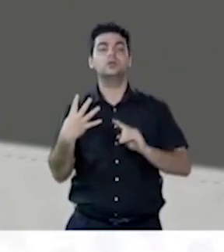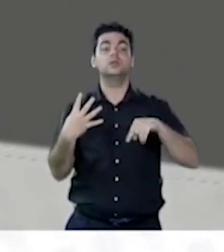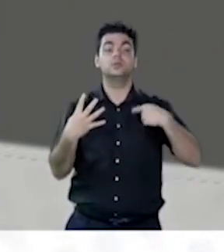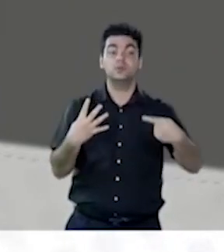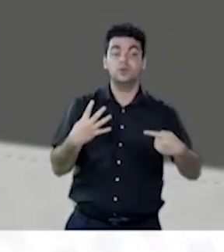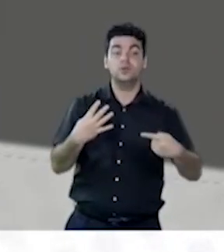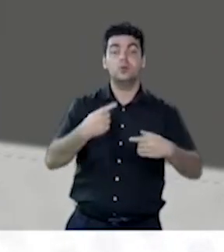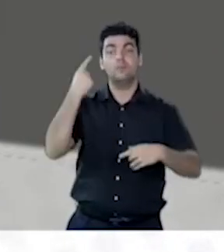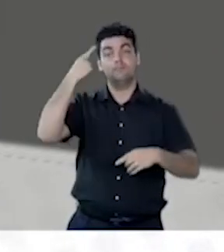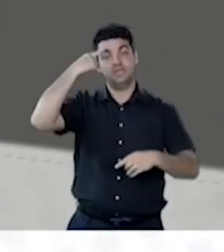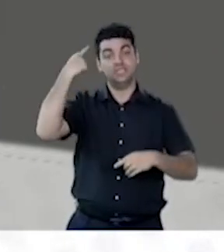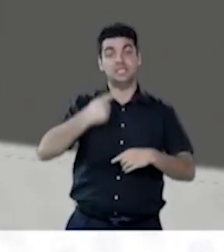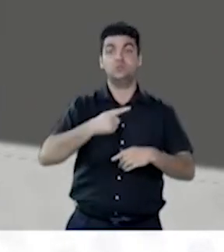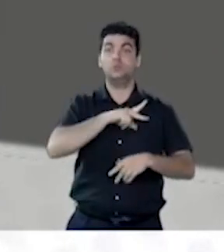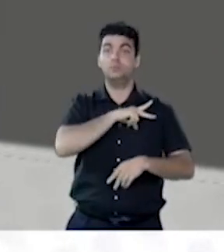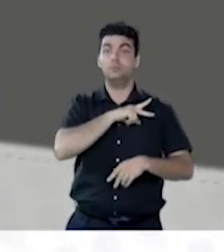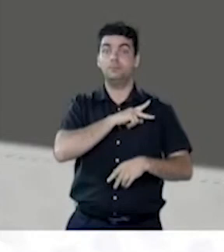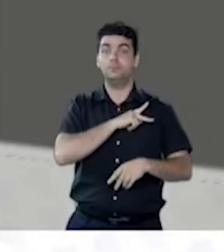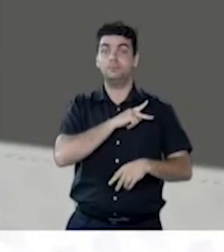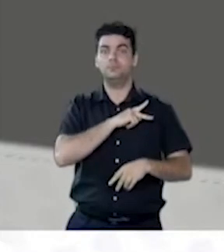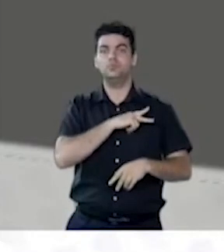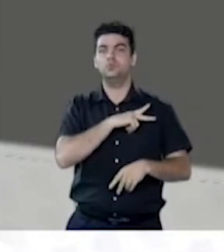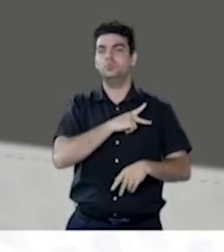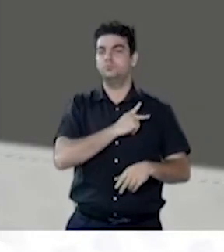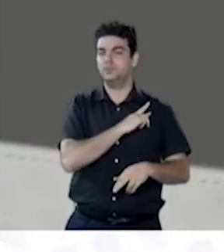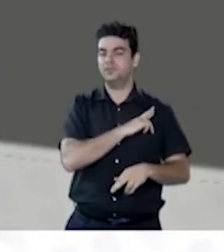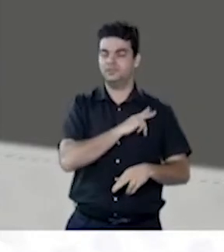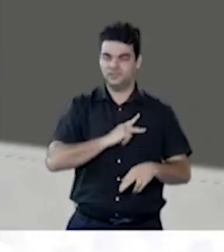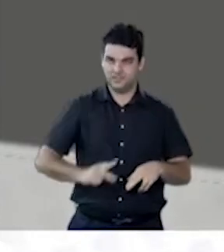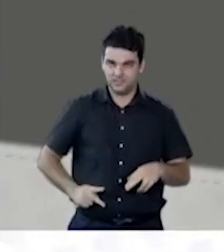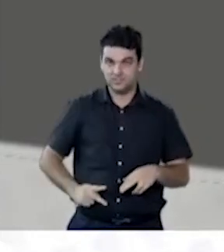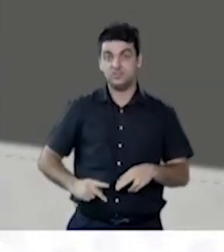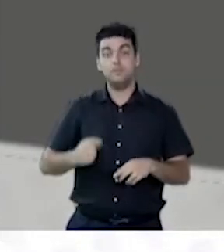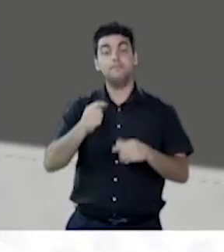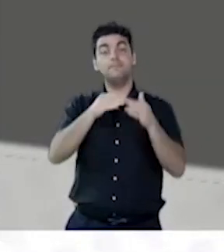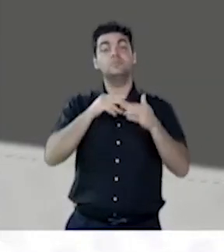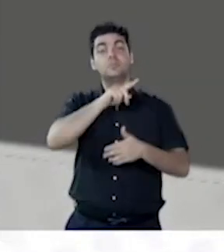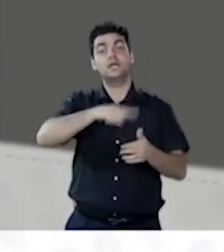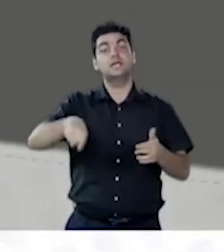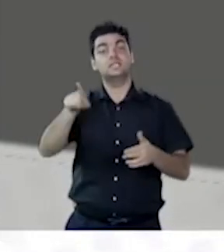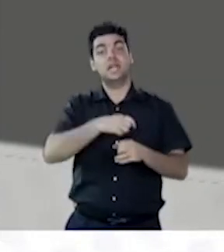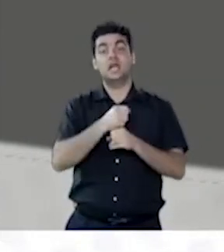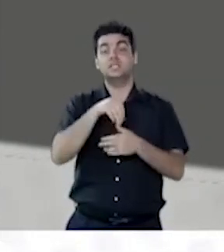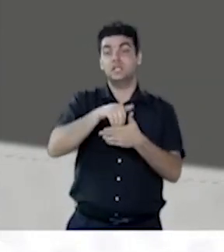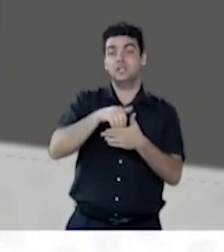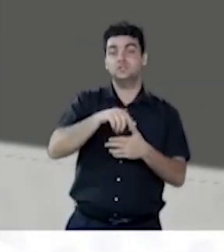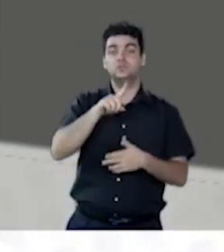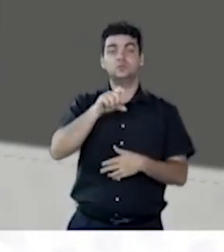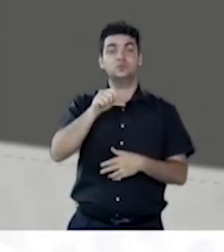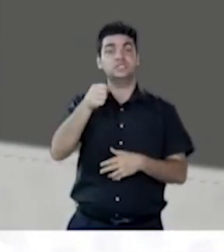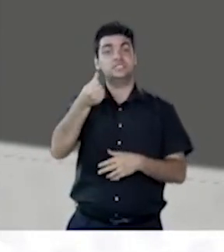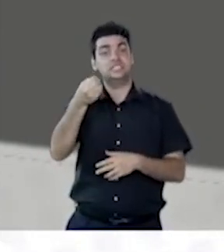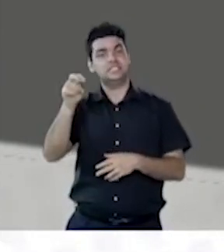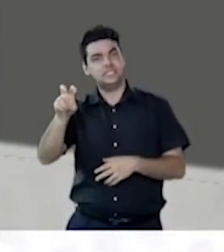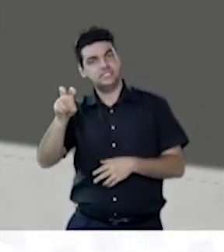prorrogação do mandato de presidente Castelo Branco com o cancelamento das eleições de 1965,